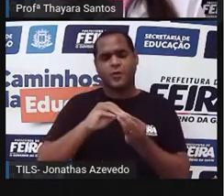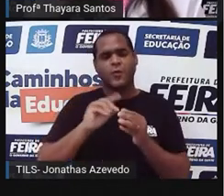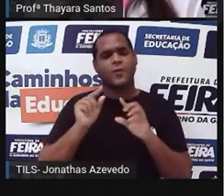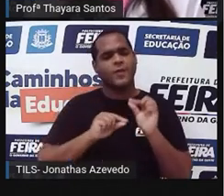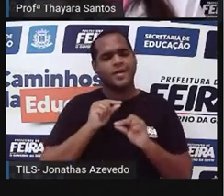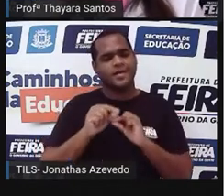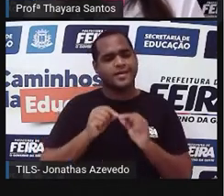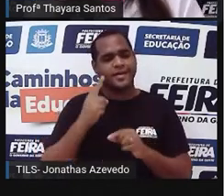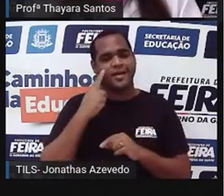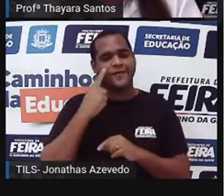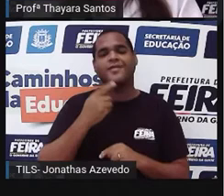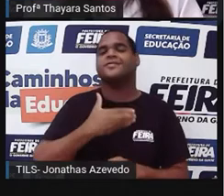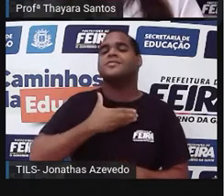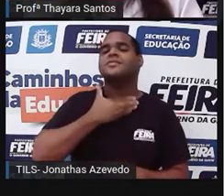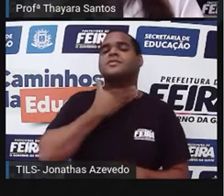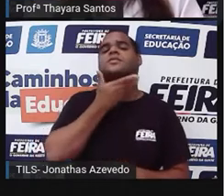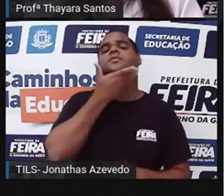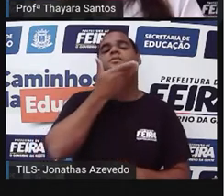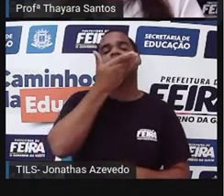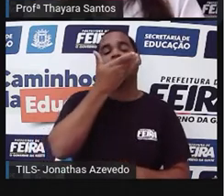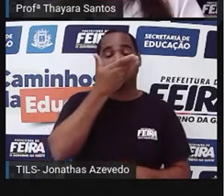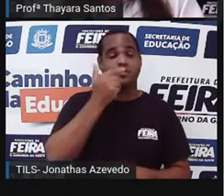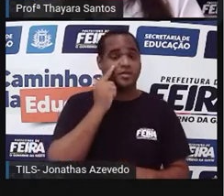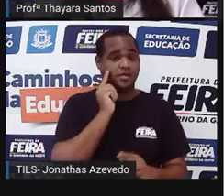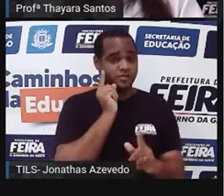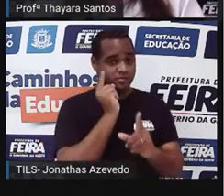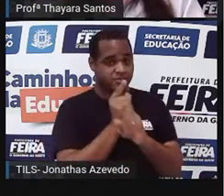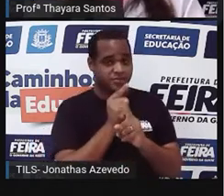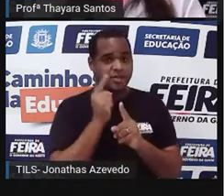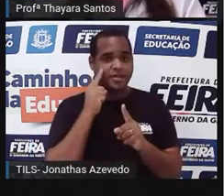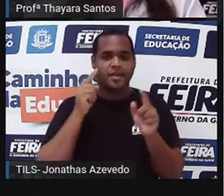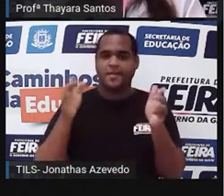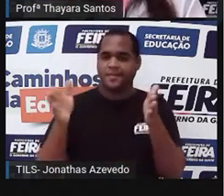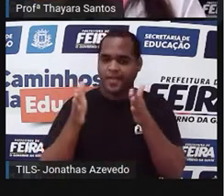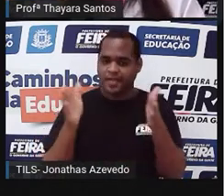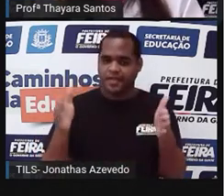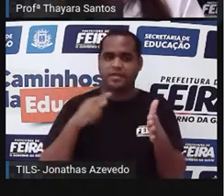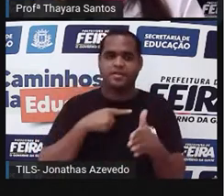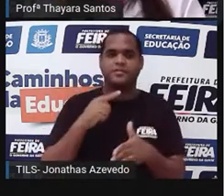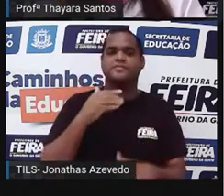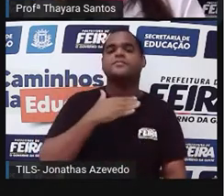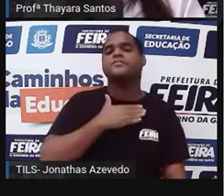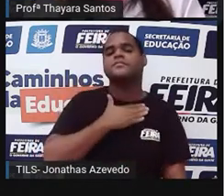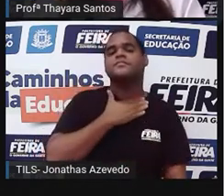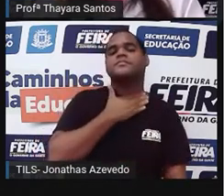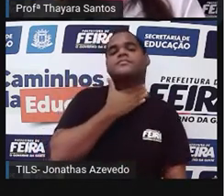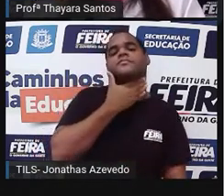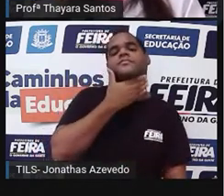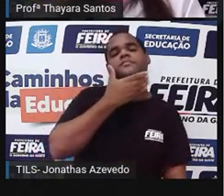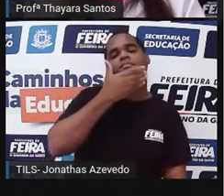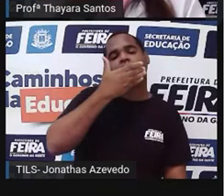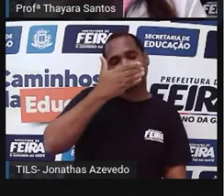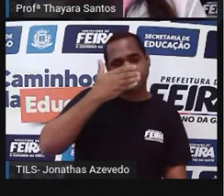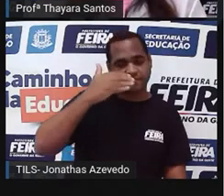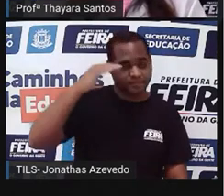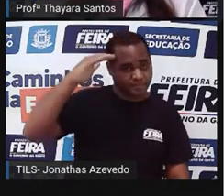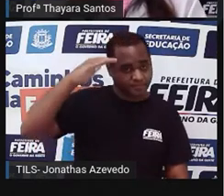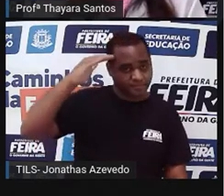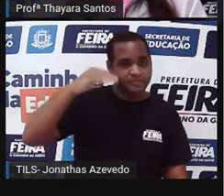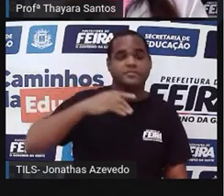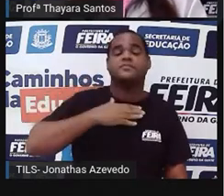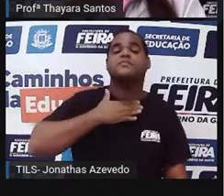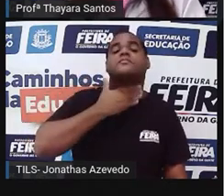girafas e viu, né? Ele foi em um determinado período e viu que tinha girafas de pescoço longo e girafas e girafas de pescoço